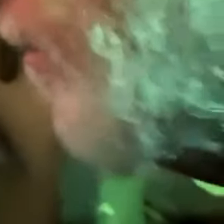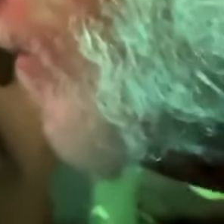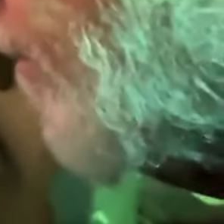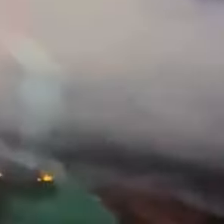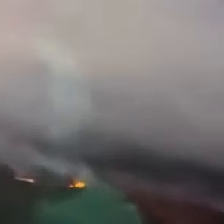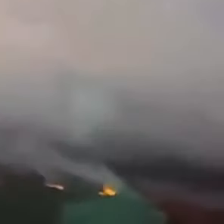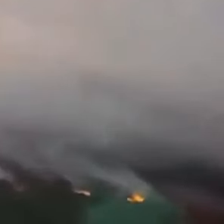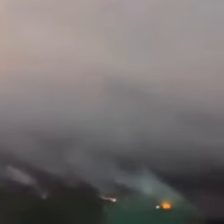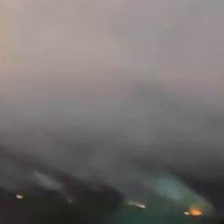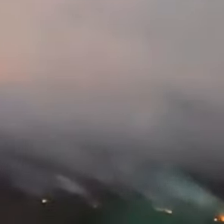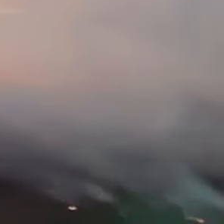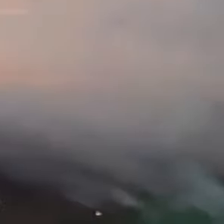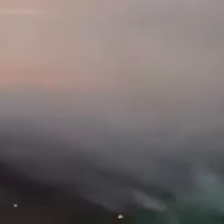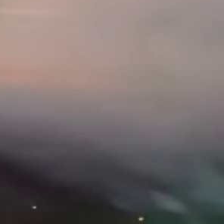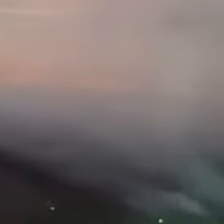Legenda Zanotto Legenda Zanotto